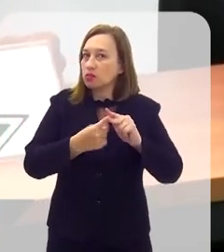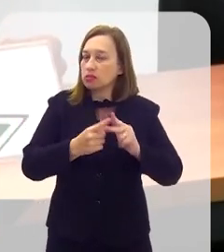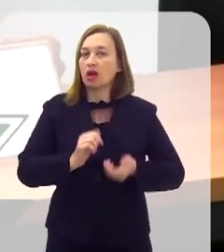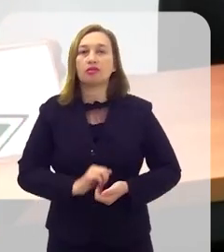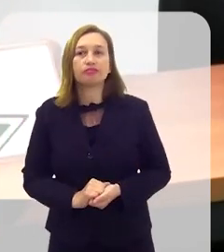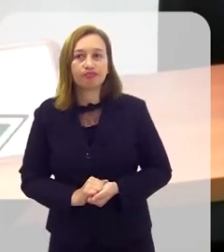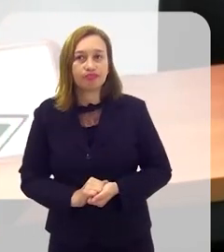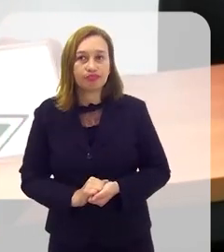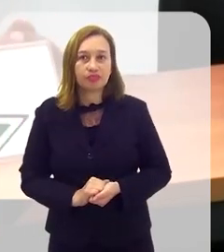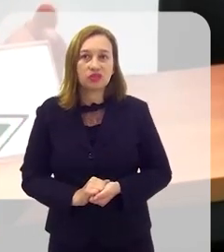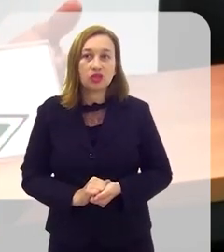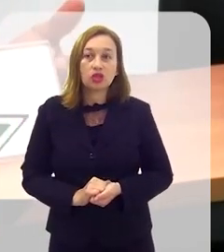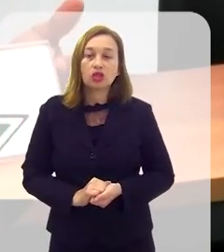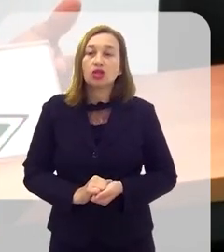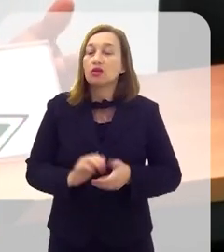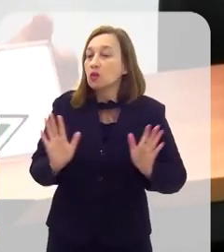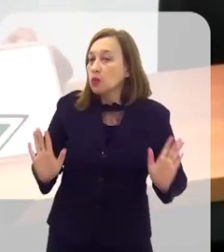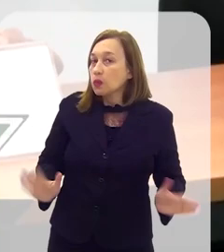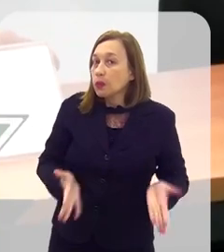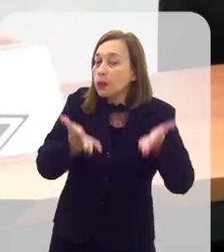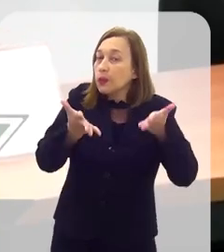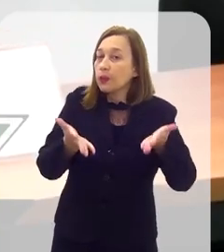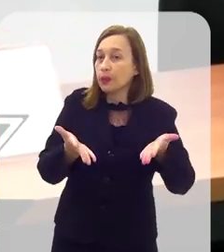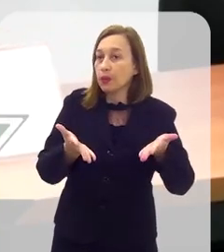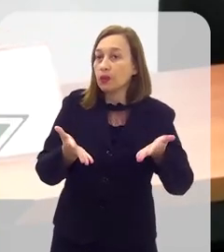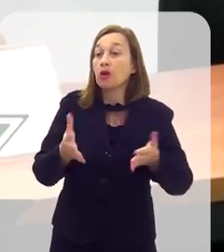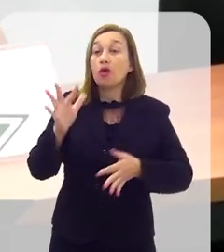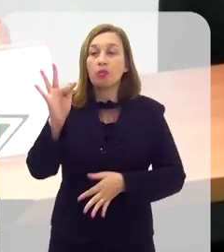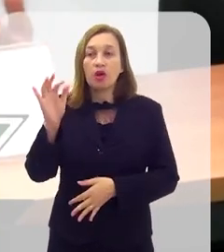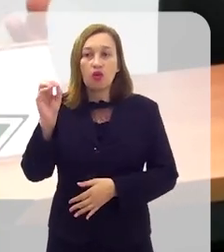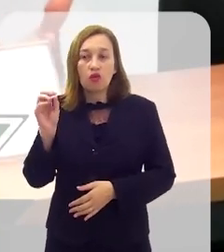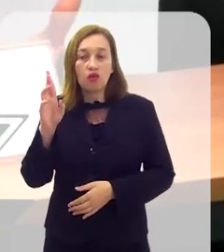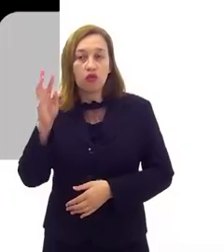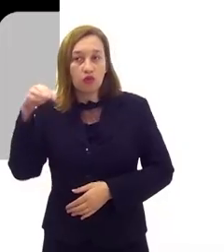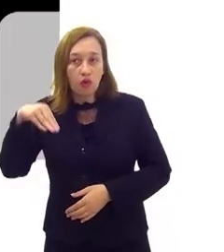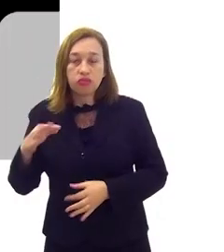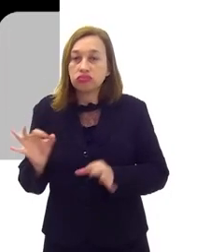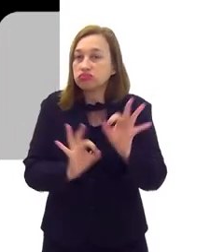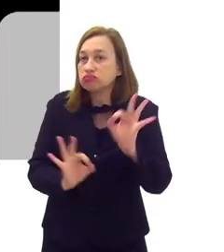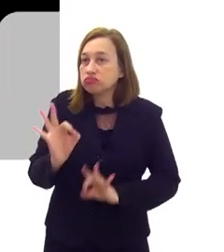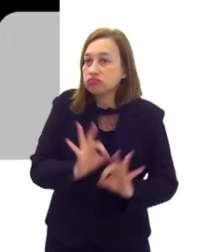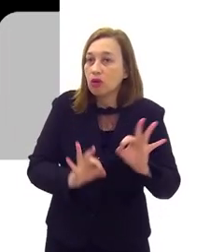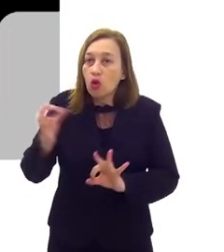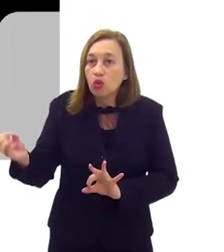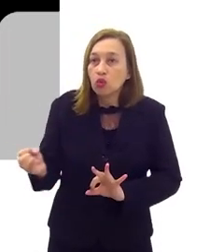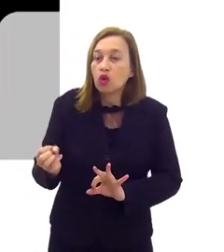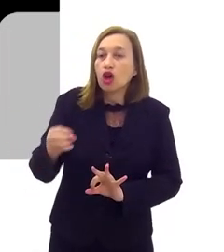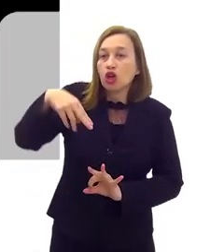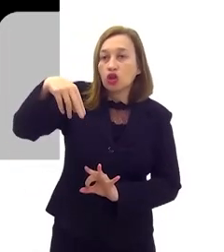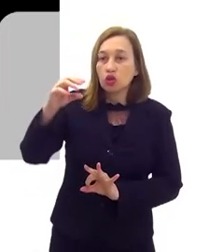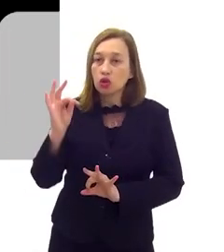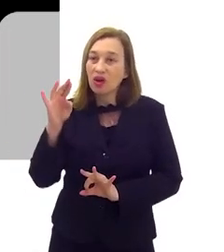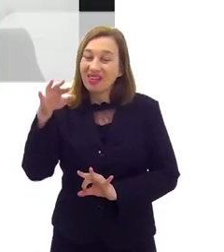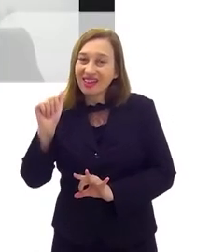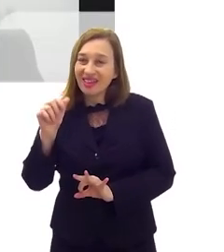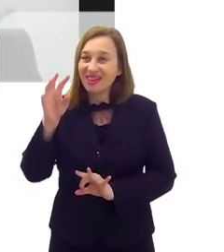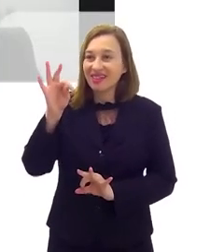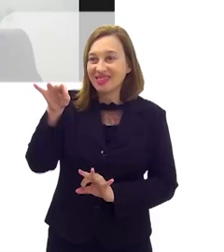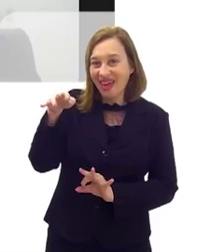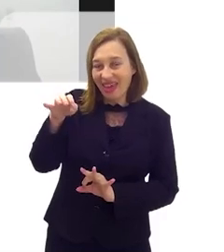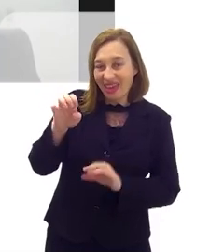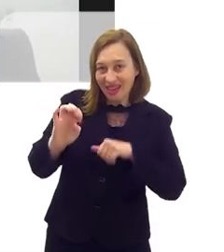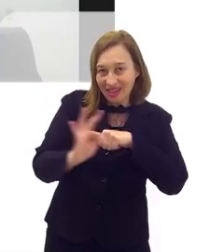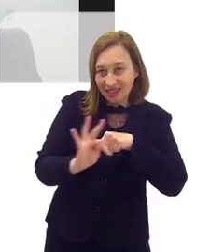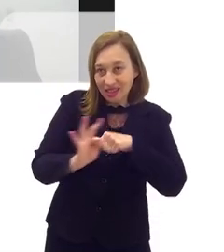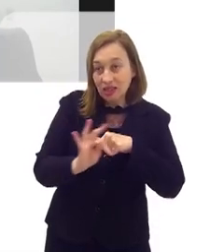regulamentá-la. Entre as recentes iniciativas promovidas pelo Fórum está a elaboração de uma nota técnica que será